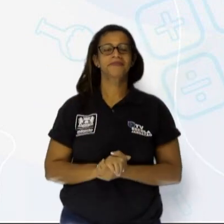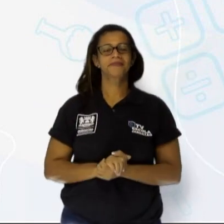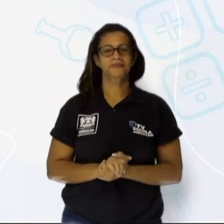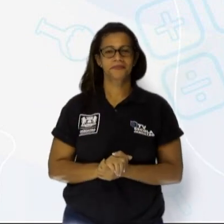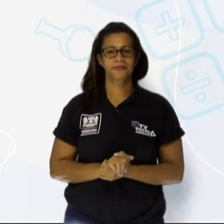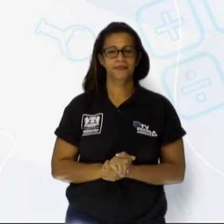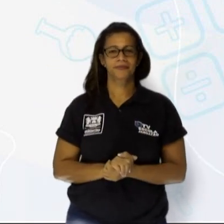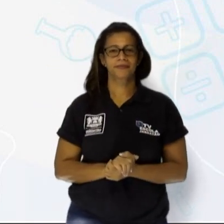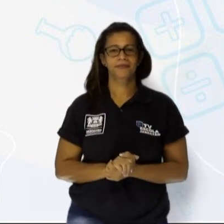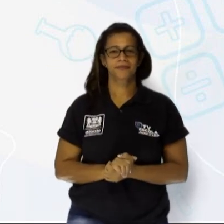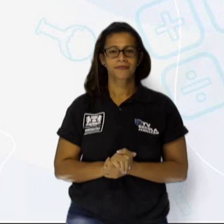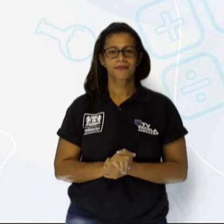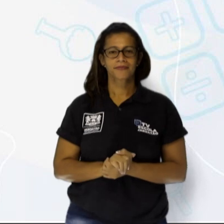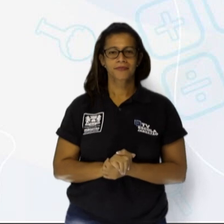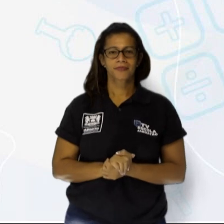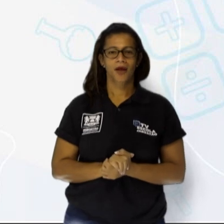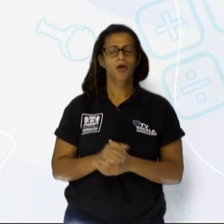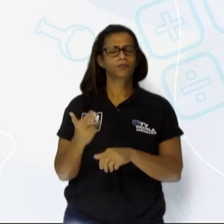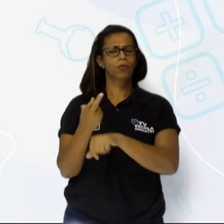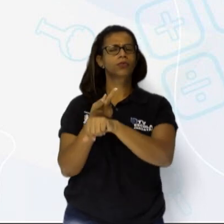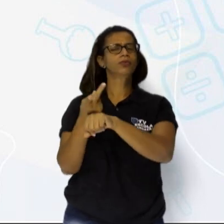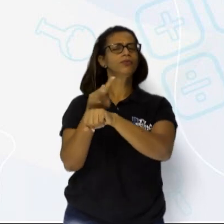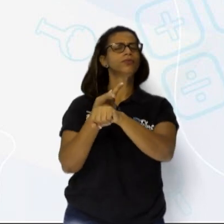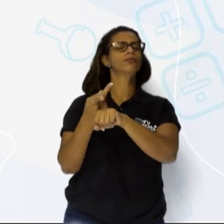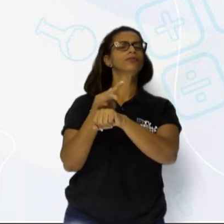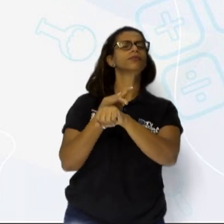descobrindo. Vamos ver a próxima imagem.